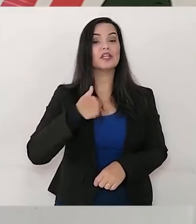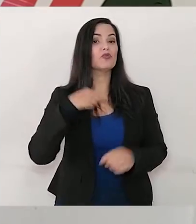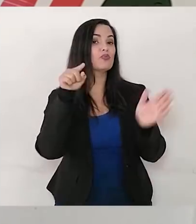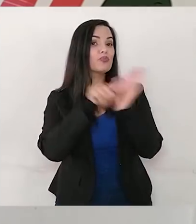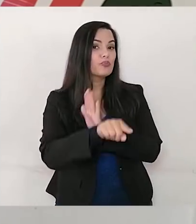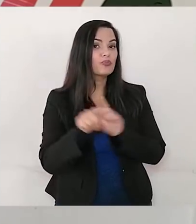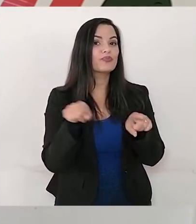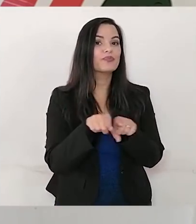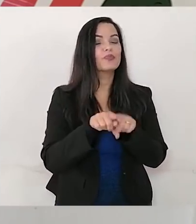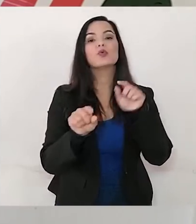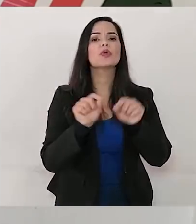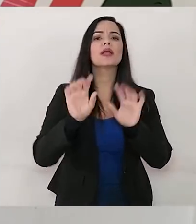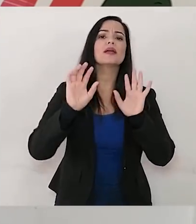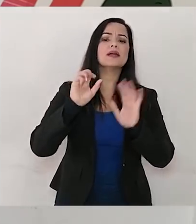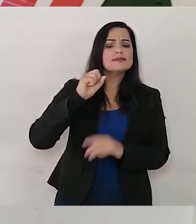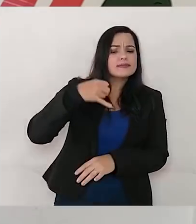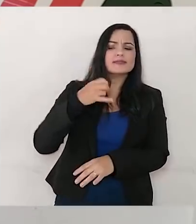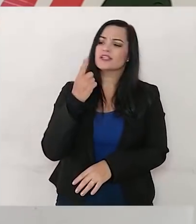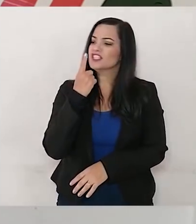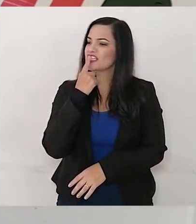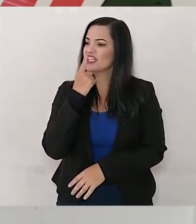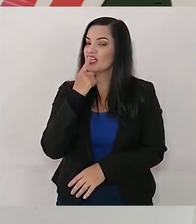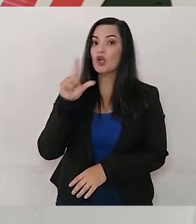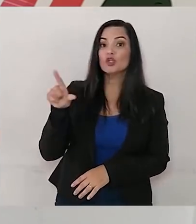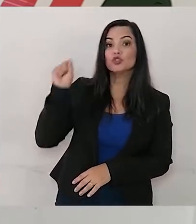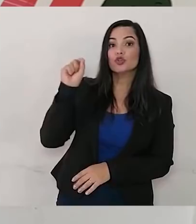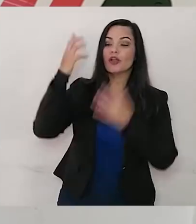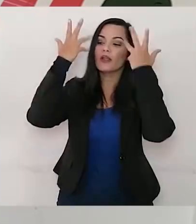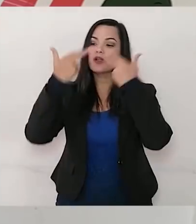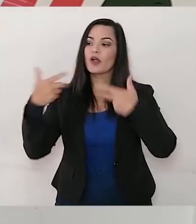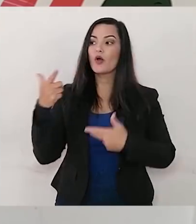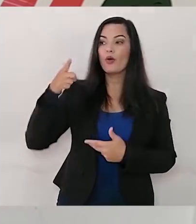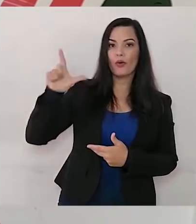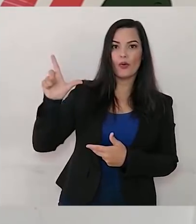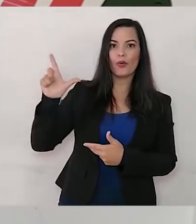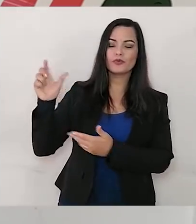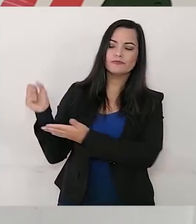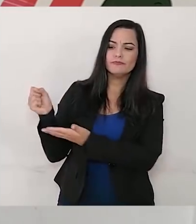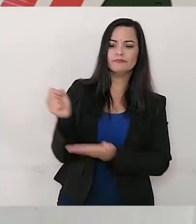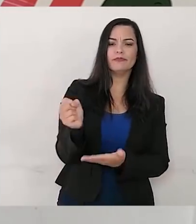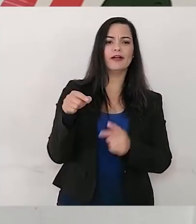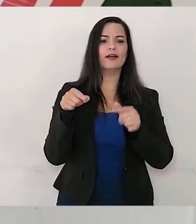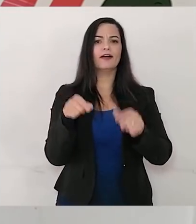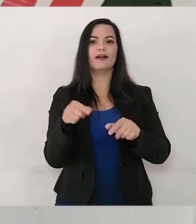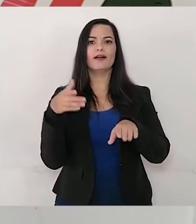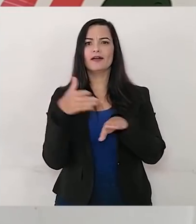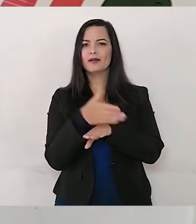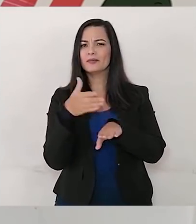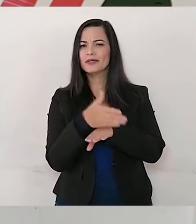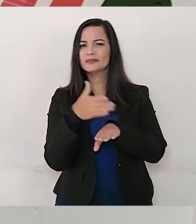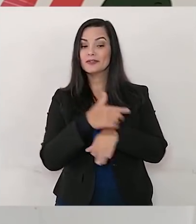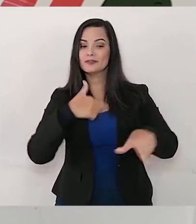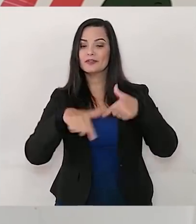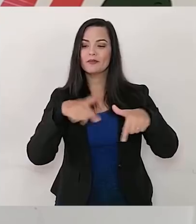como perguntinha se o Chico Bento tivesse escolhido outro animal ali para poder fazer parte